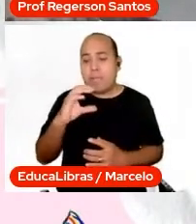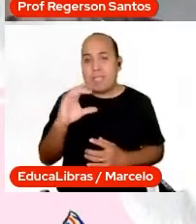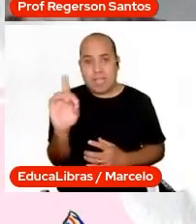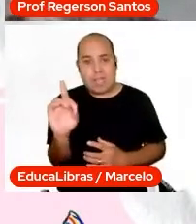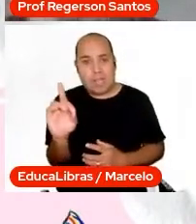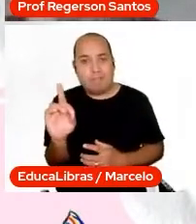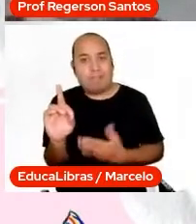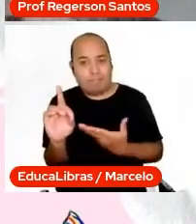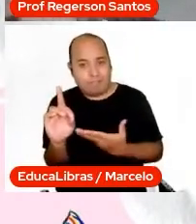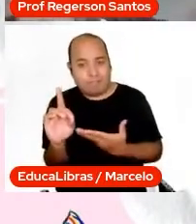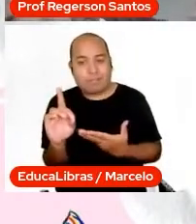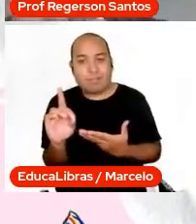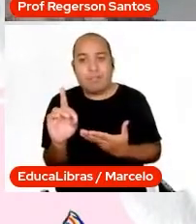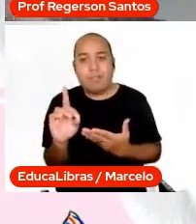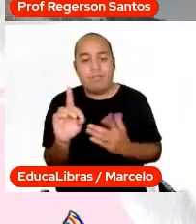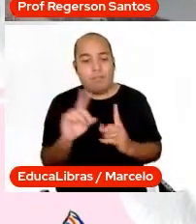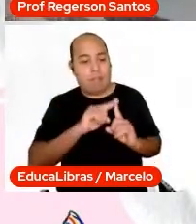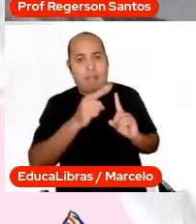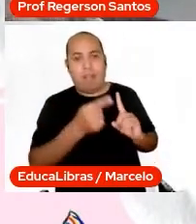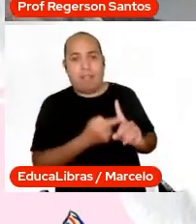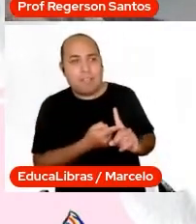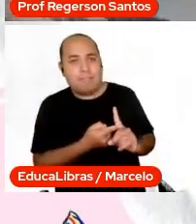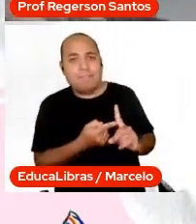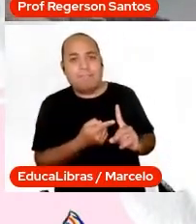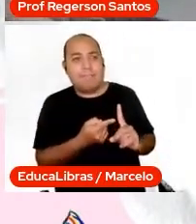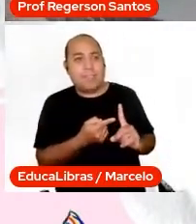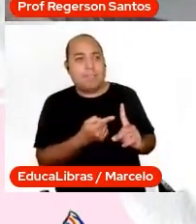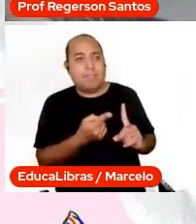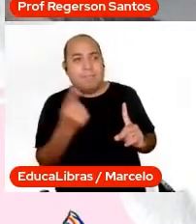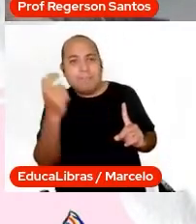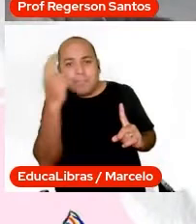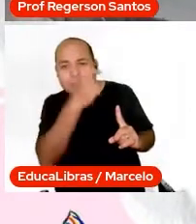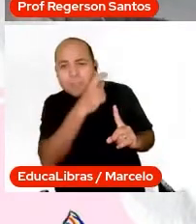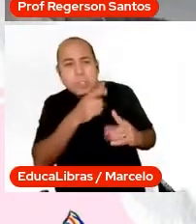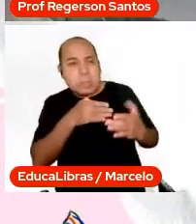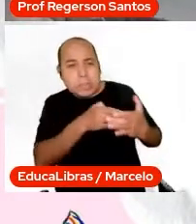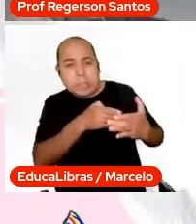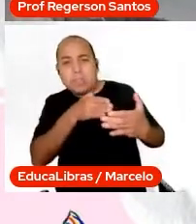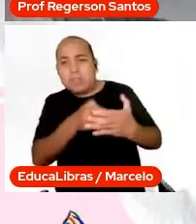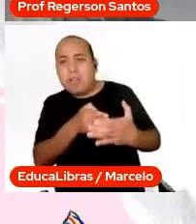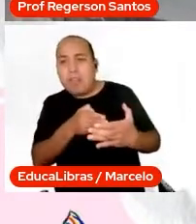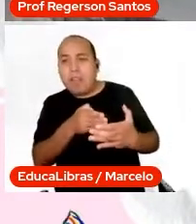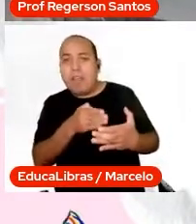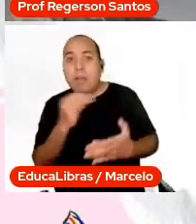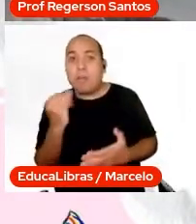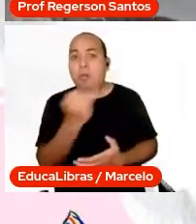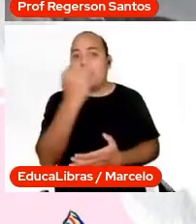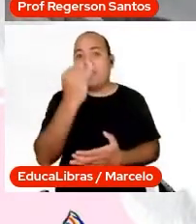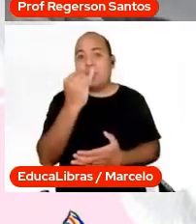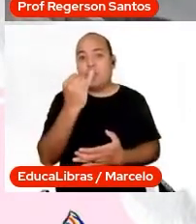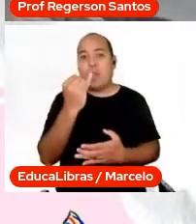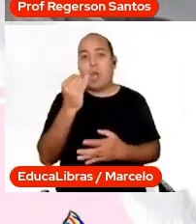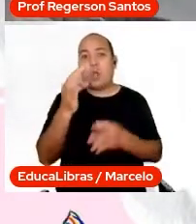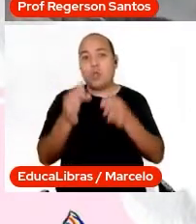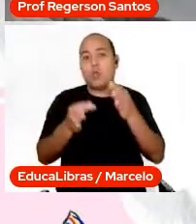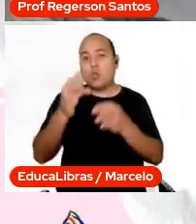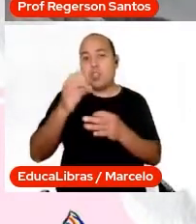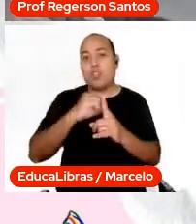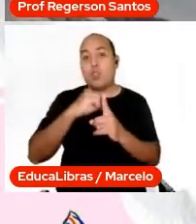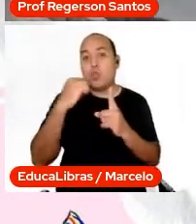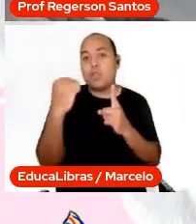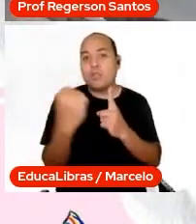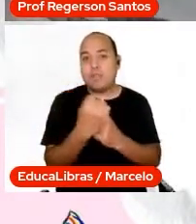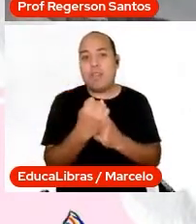deficiência, da grávida e etc. tal. Então, é fundamental. A justiça social, ela só vai